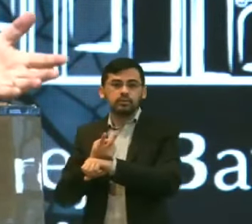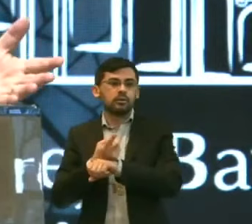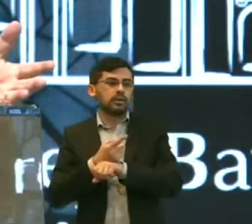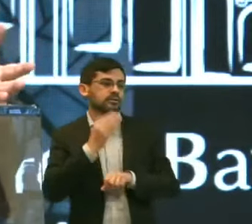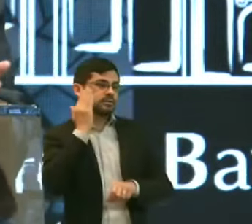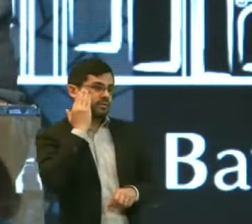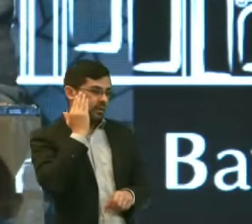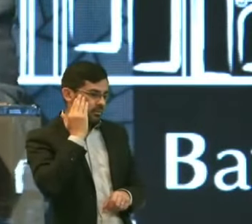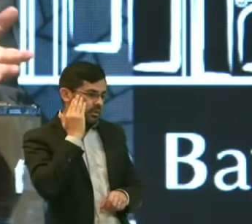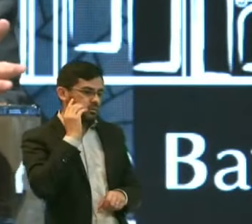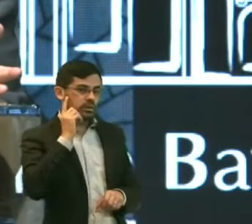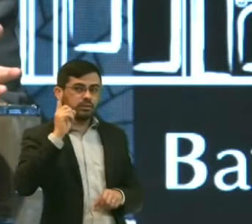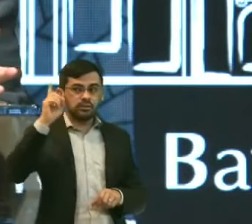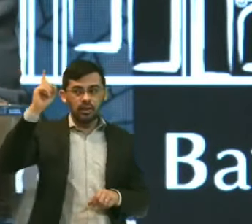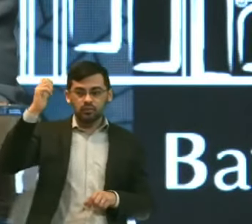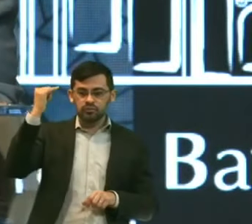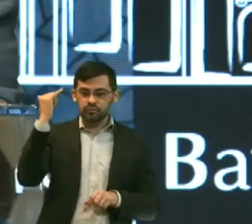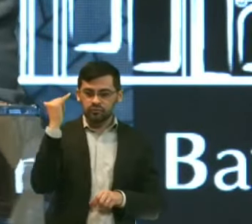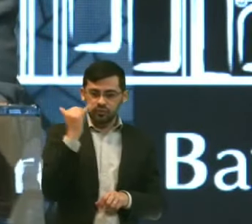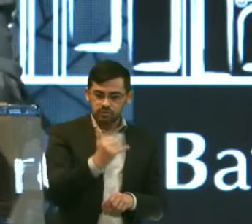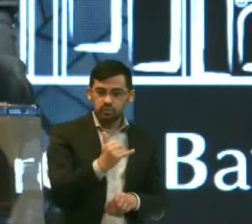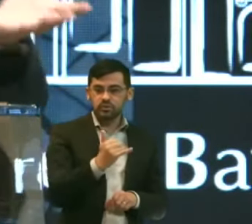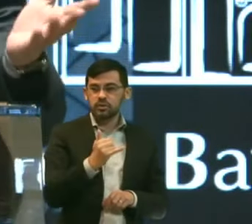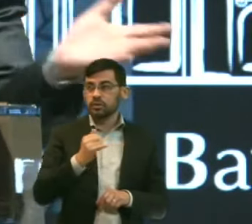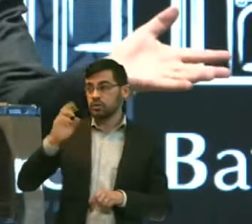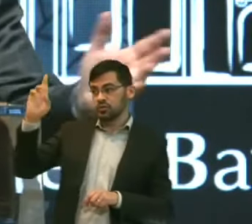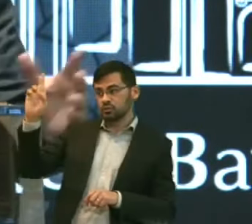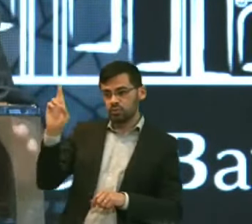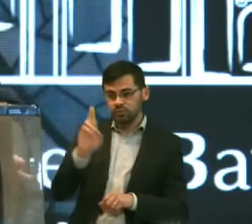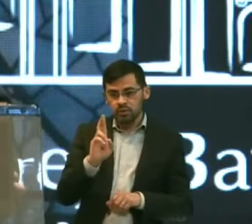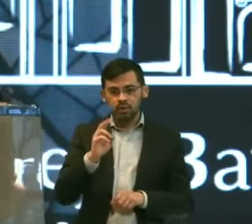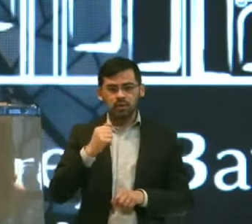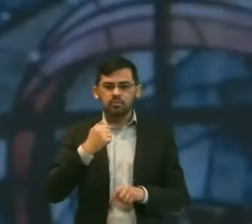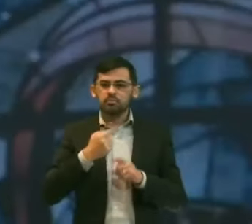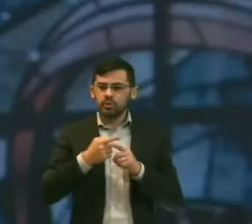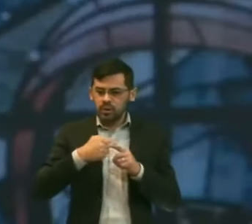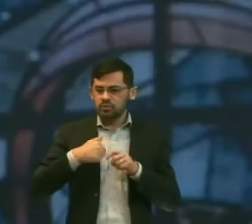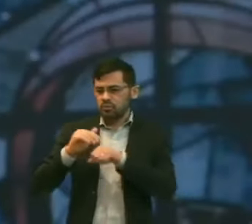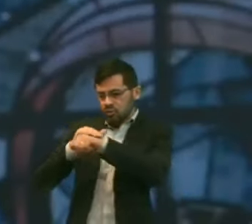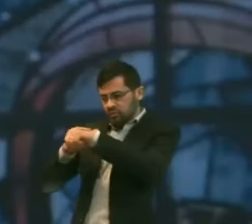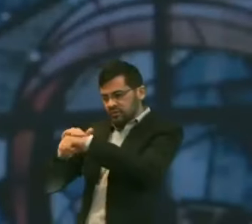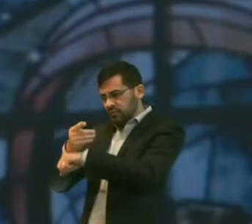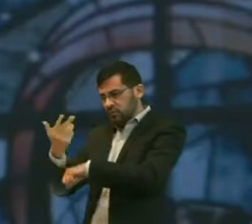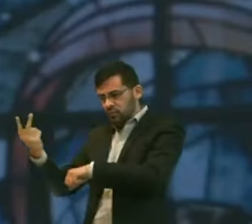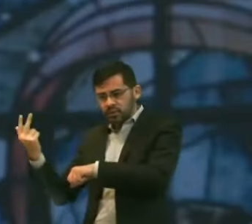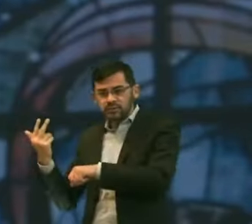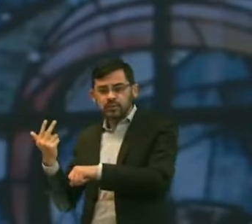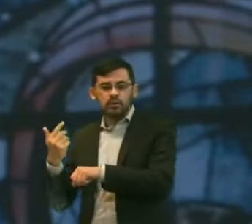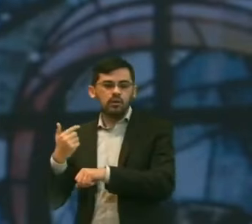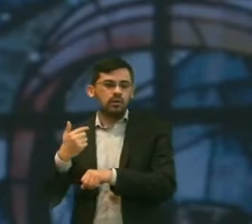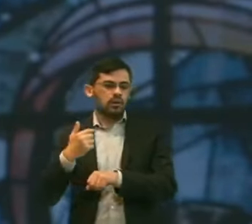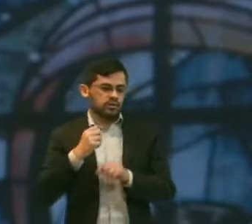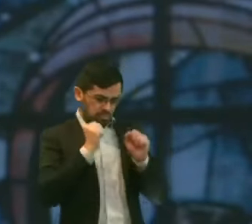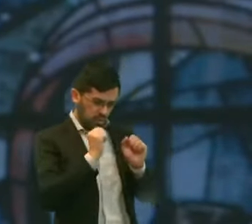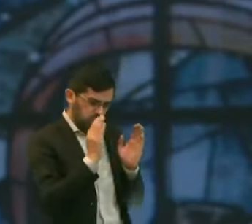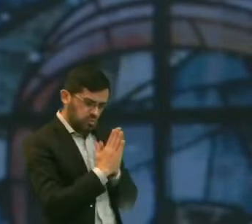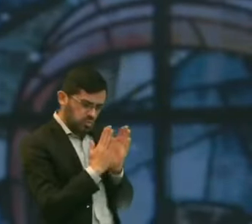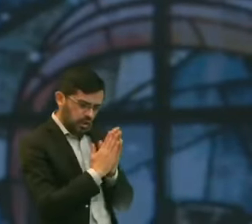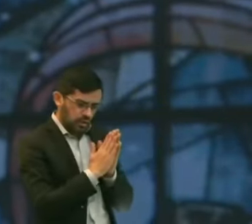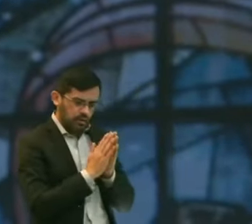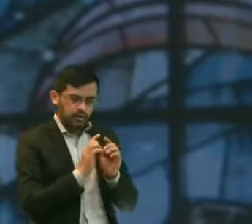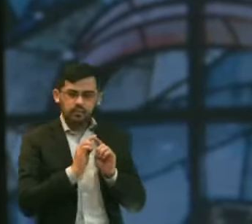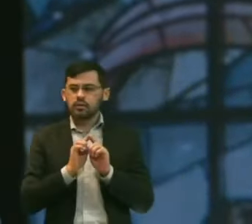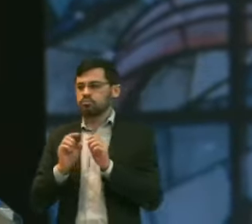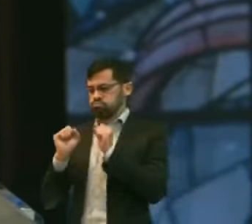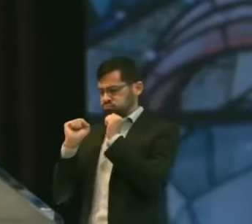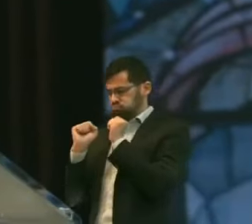Que Deus ouvia orações Que Deus falava Que Deus agia Porque eu falava Com eles todo dia E disse Você pode orar Eu falei Posso Mas eu vou pedir